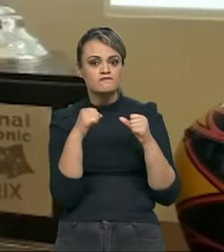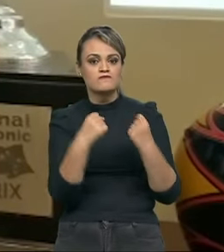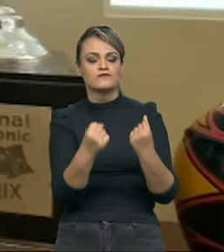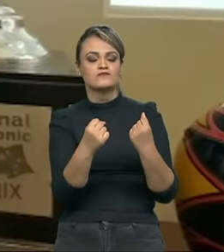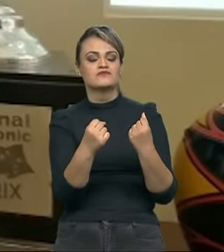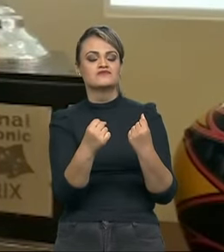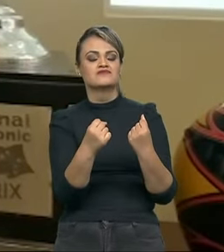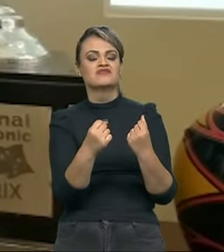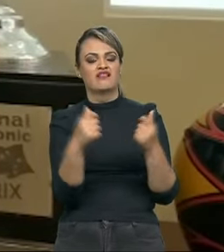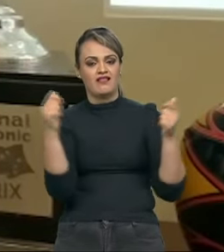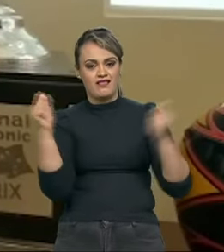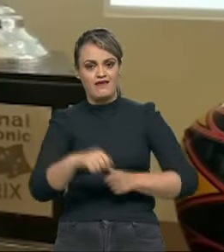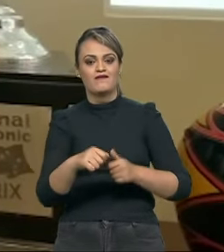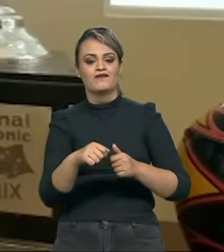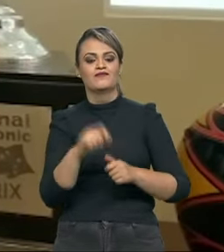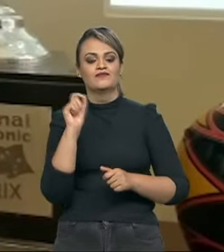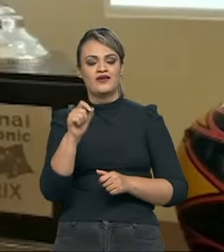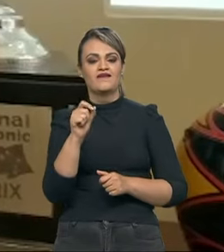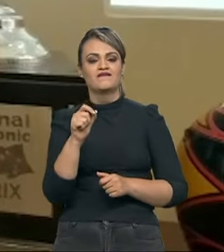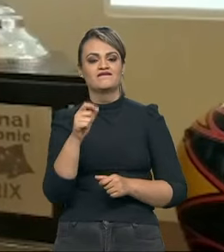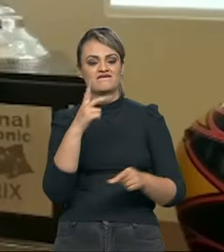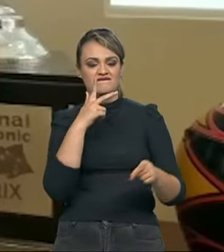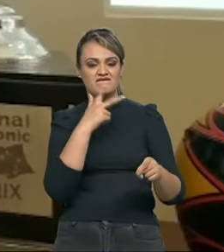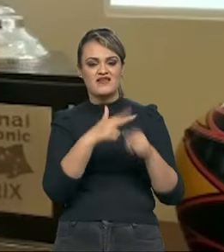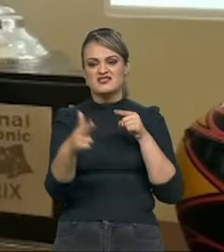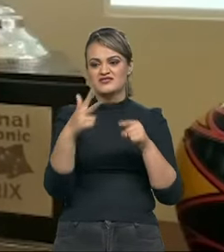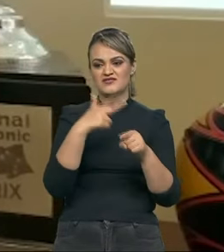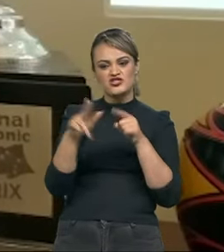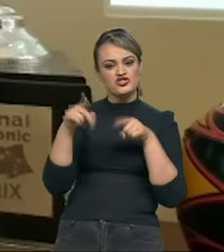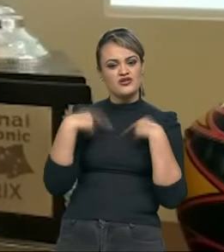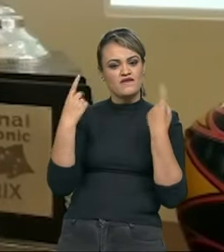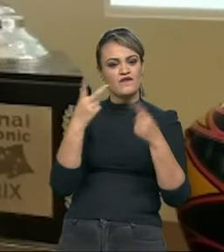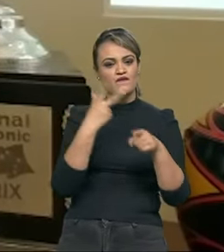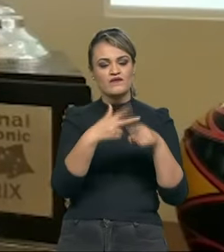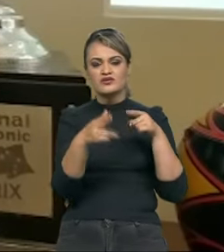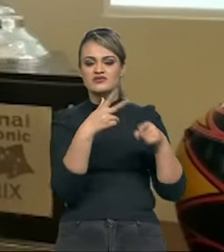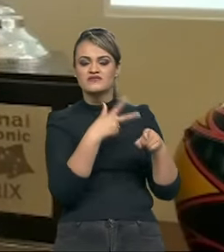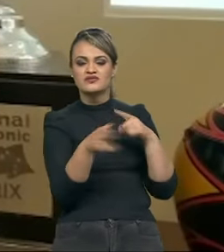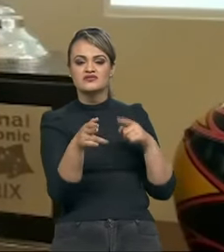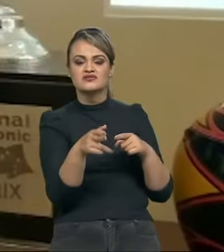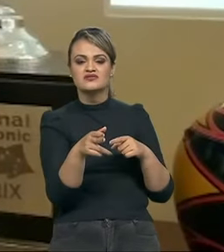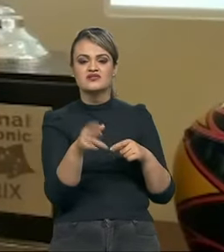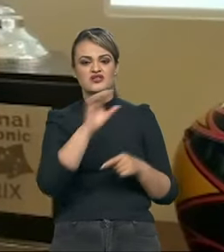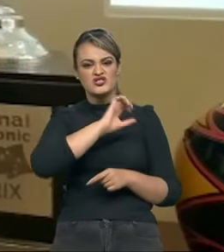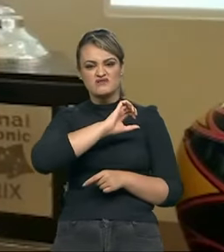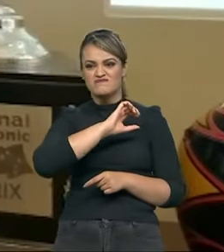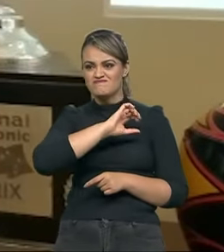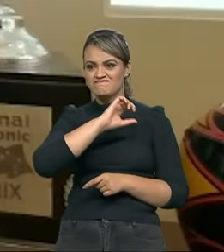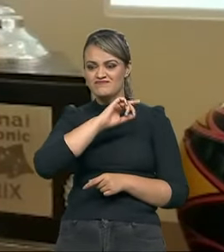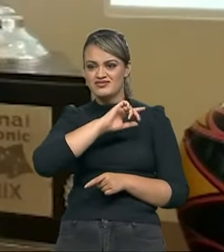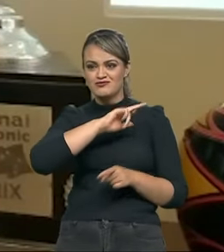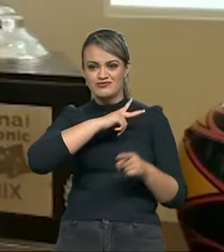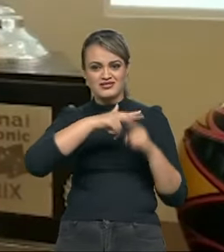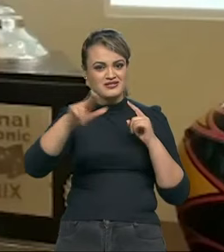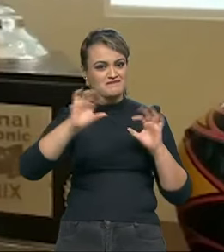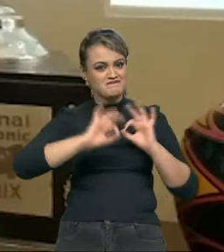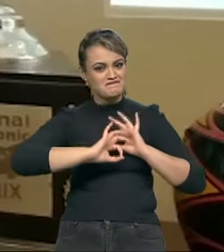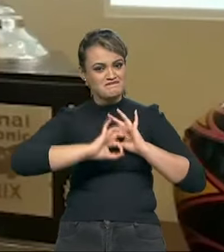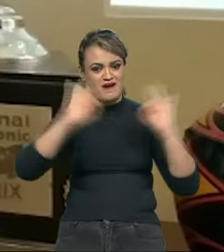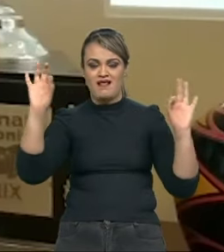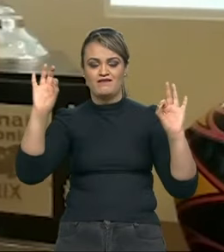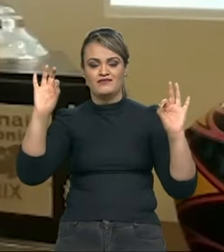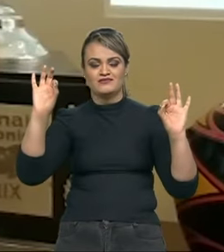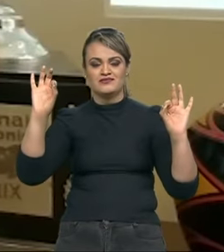e consegui vencer desafios e ter um sucesso fantástico e ainda